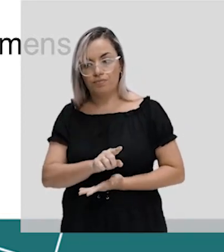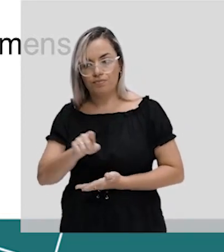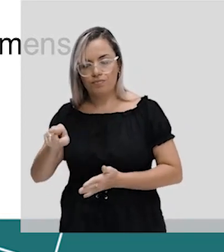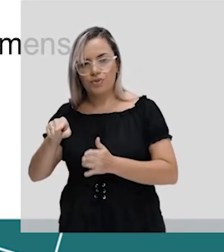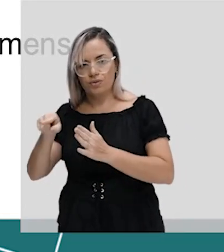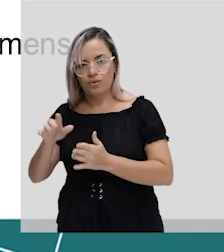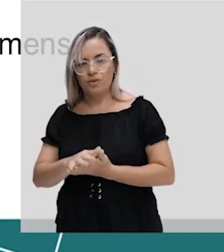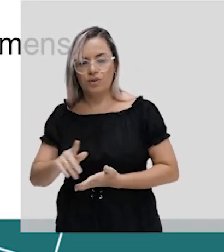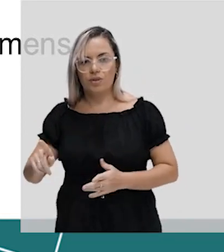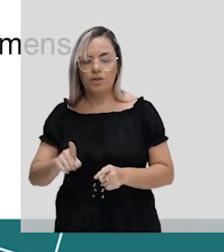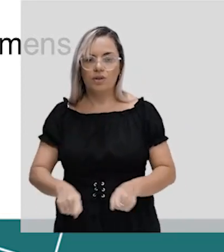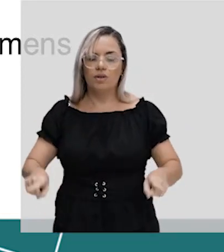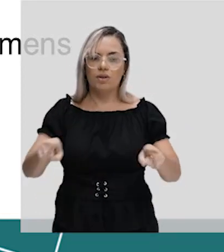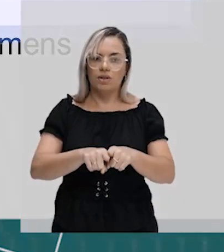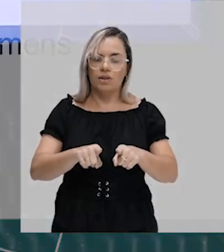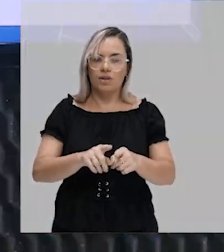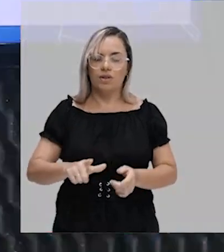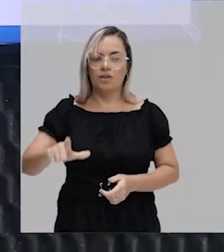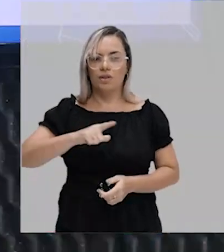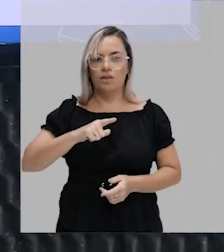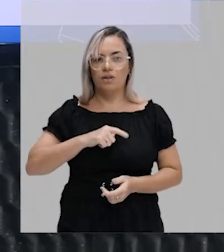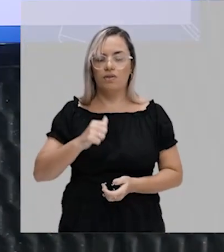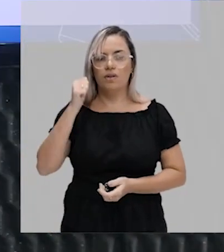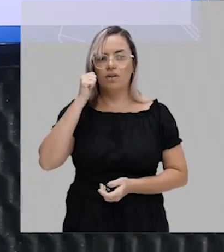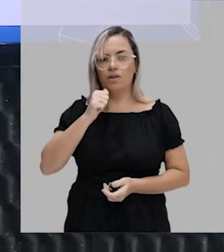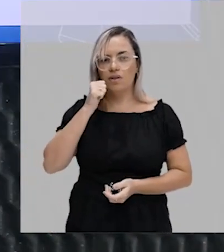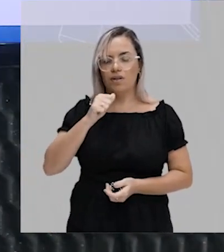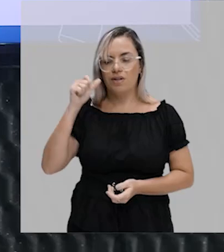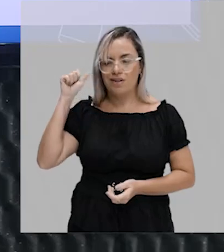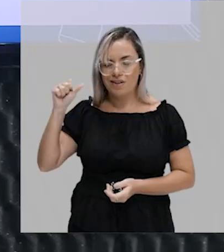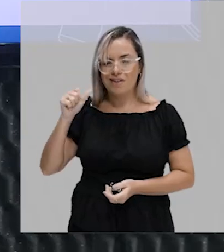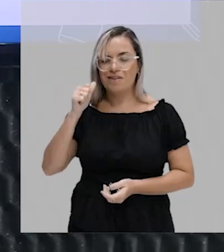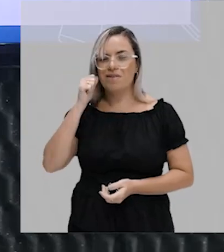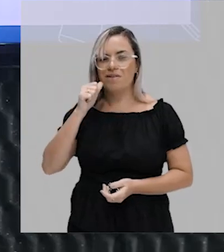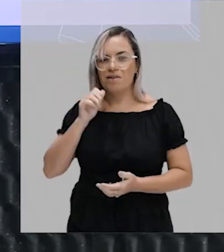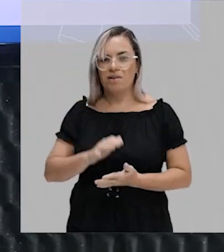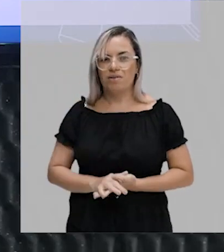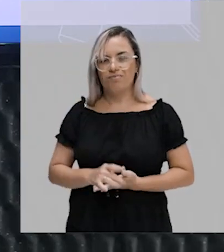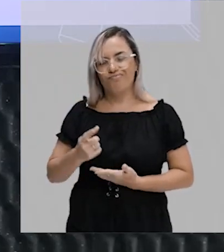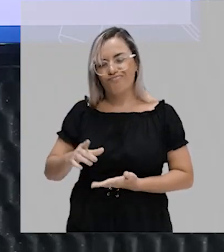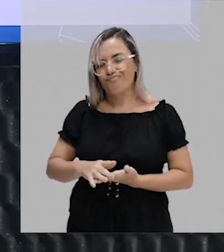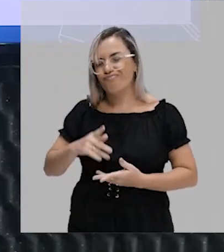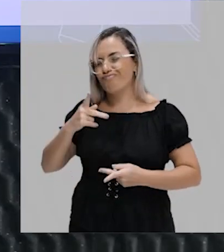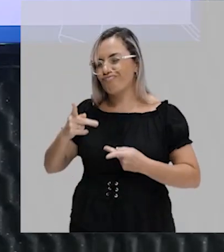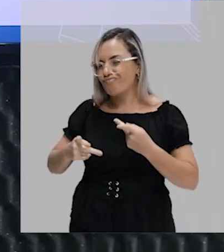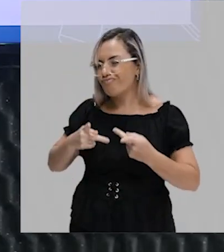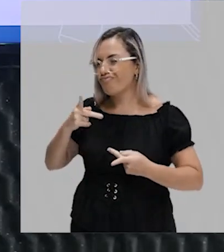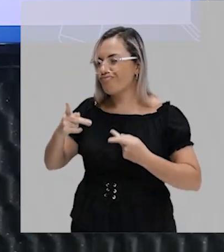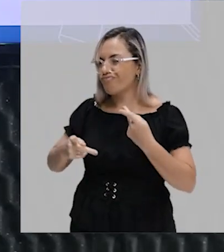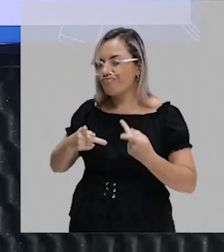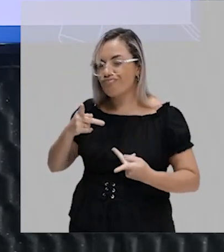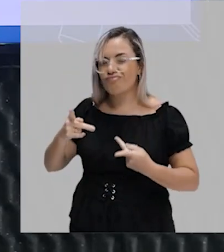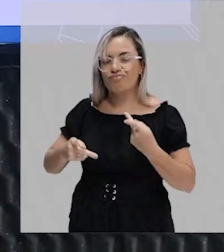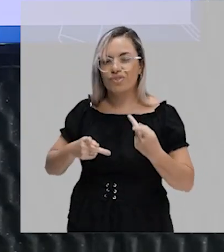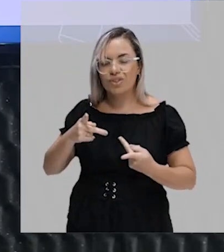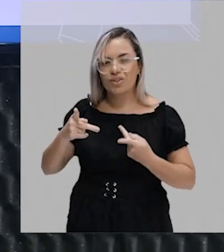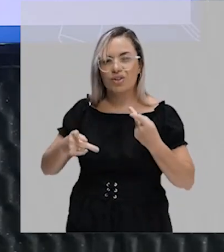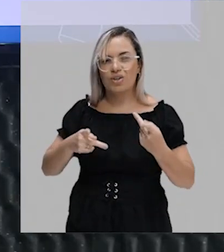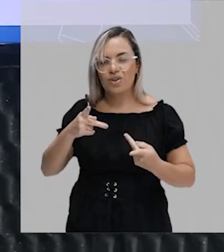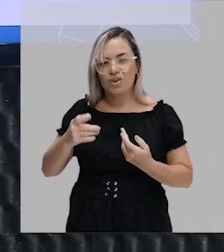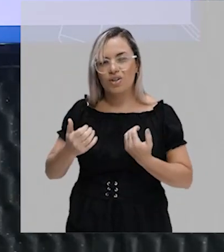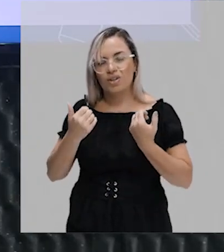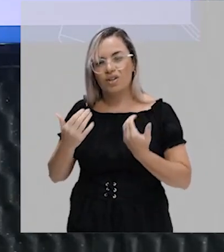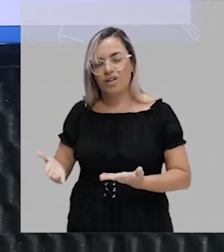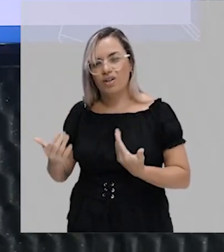a minha irmã, especificamente, ela reclamava muito isso na época, quando a gente era adolescente. Que, geralmente, as atividades